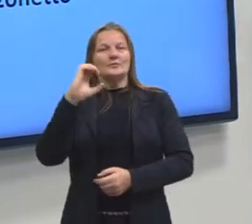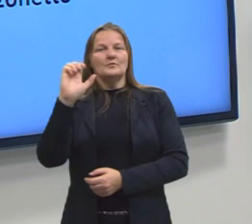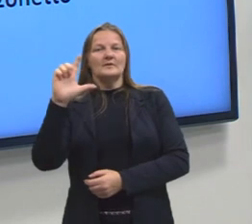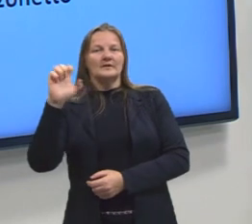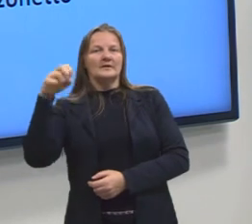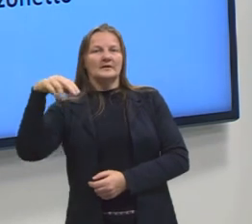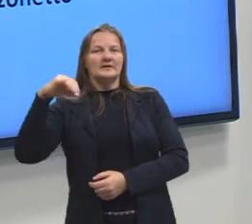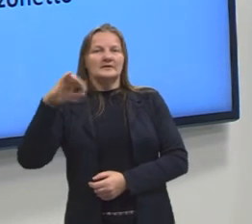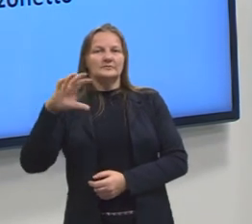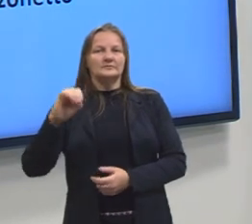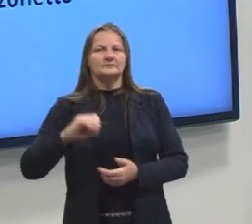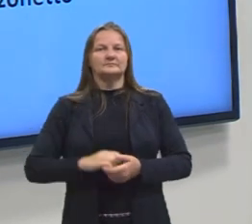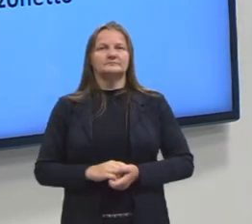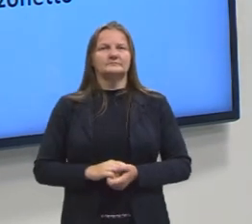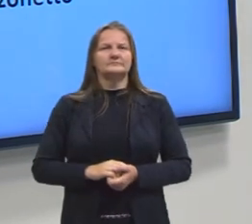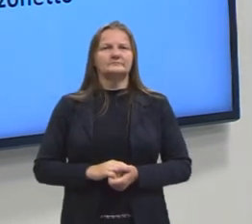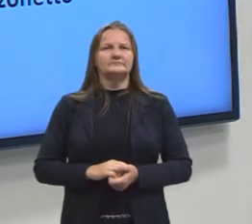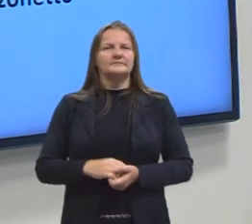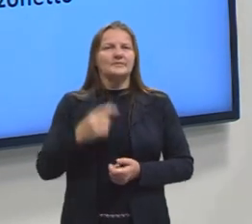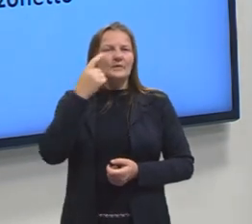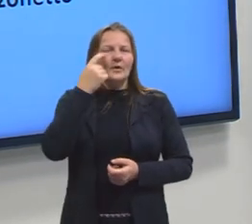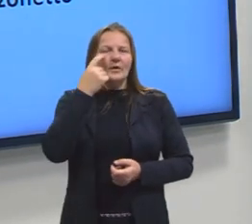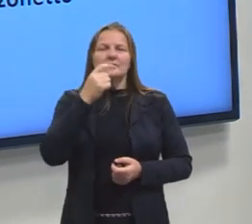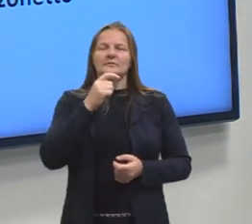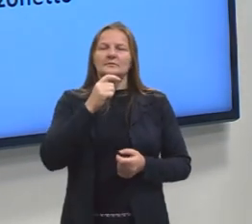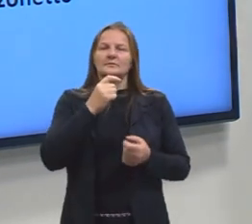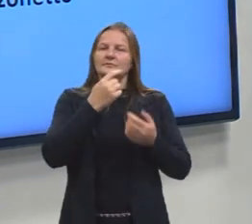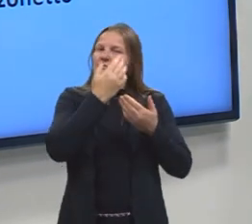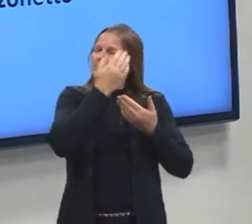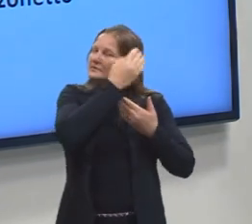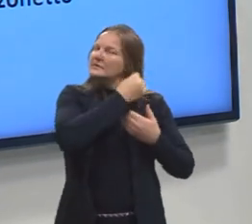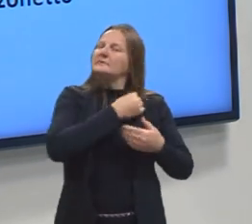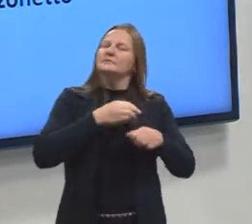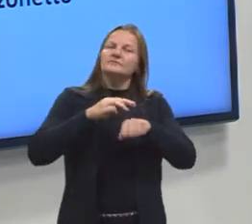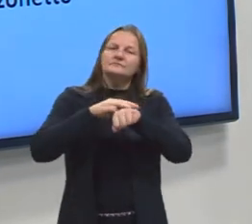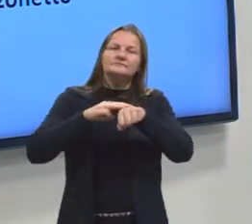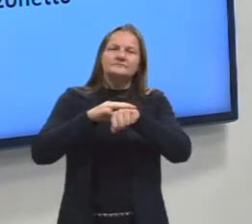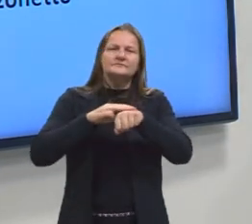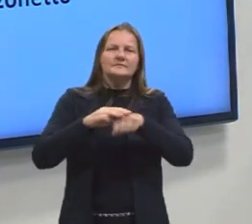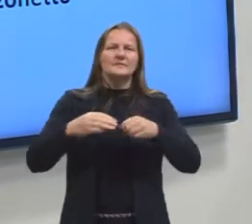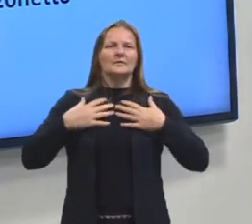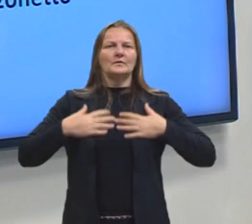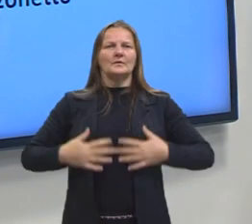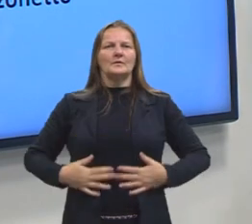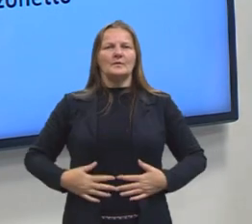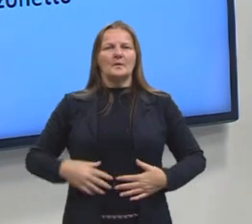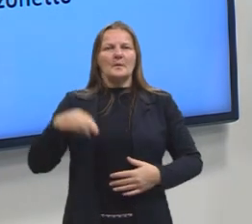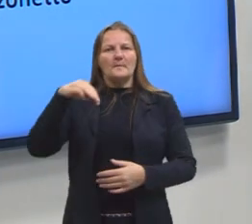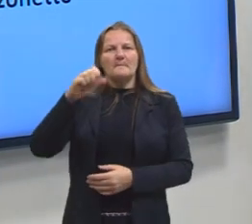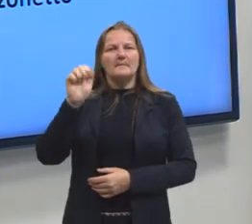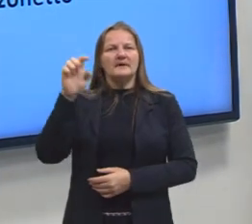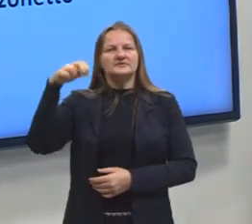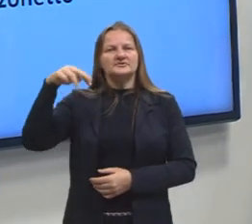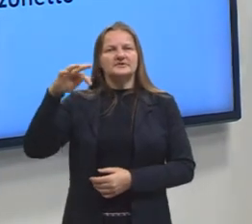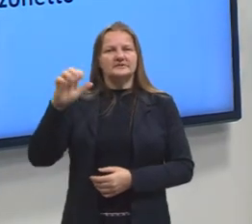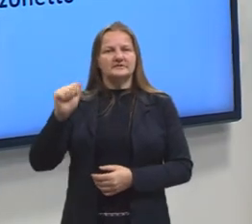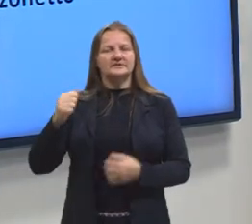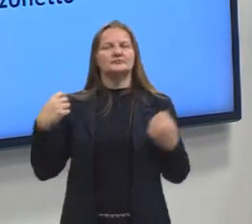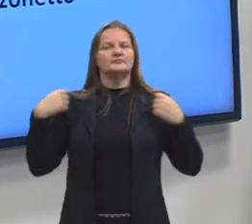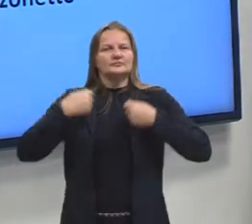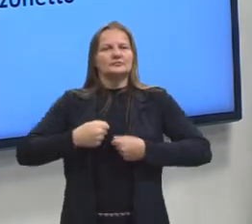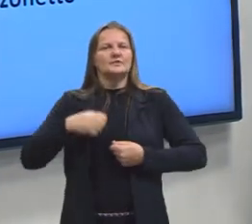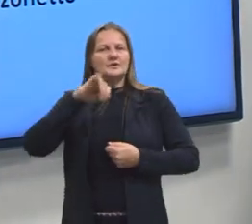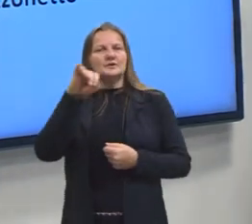Clênio, tenho olhos e cabelos castanhos, estou vestindo uma camiseta magenta, uma calça preta, tenho uma